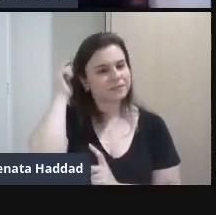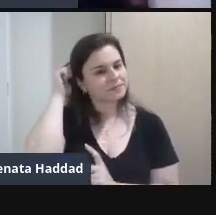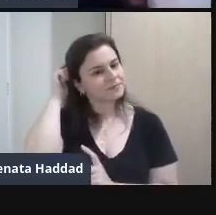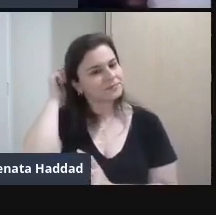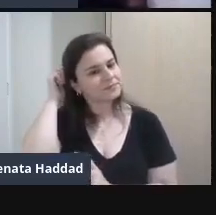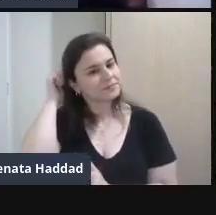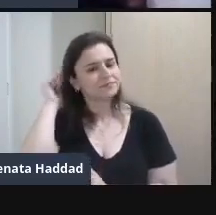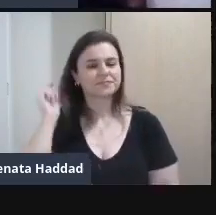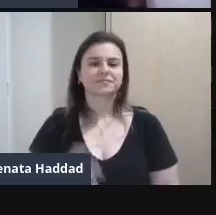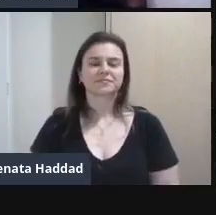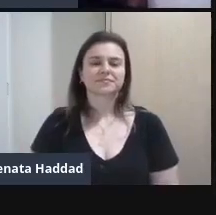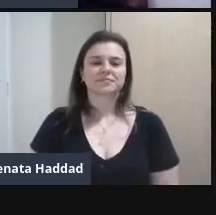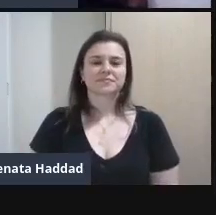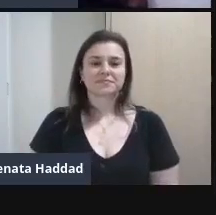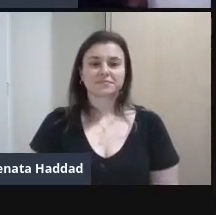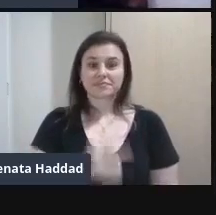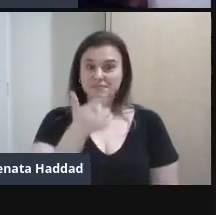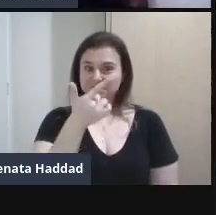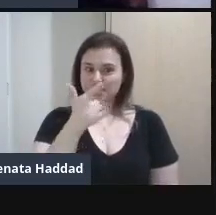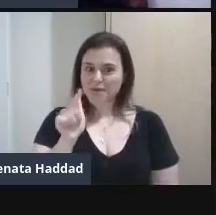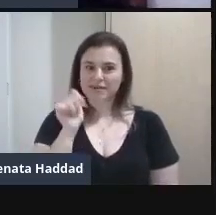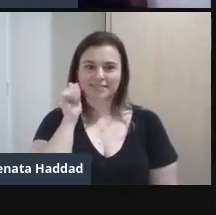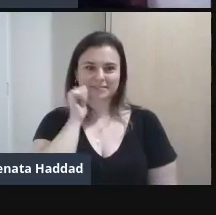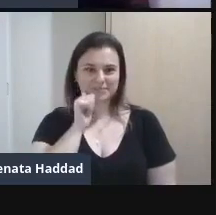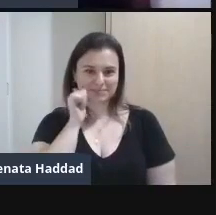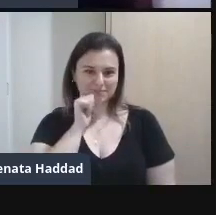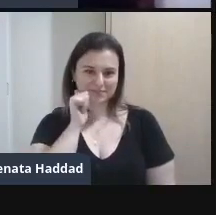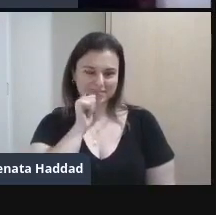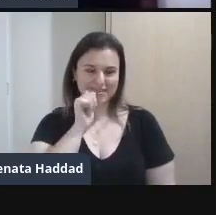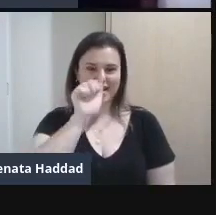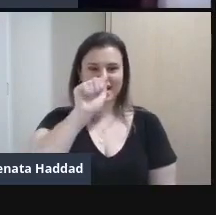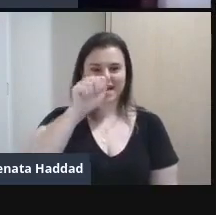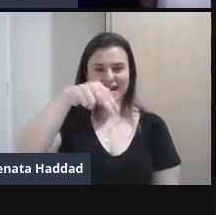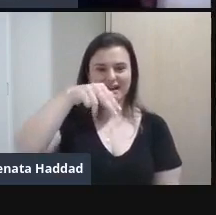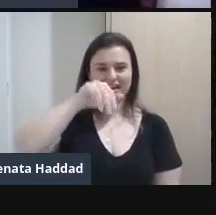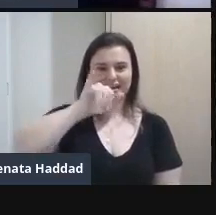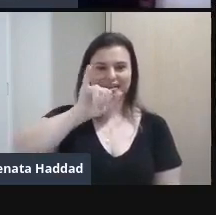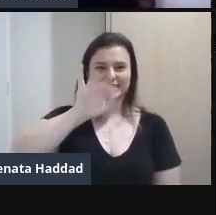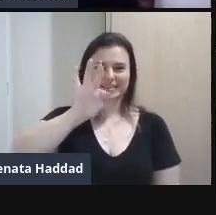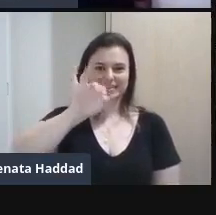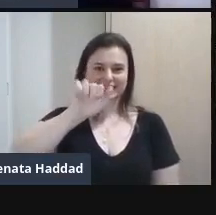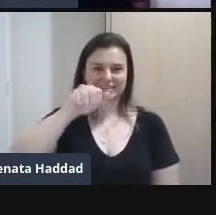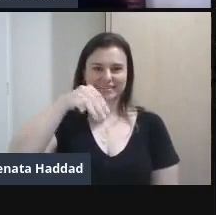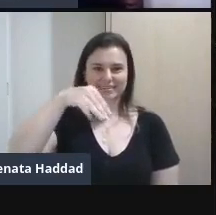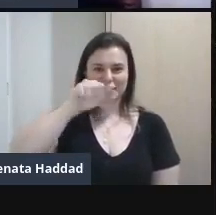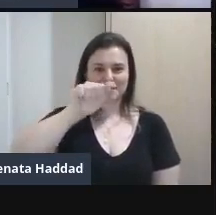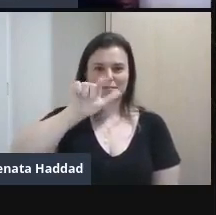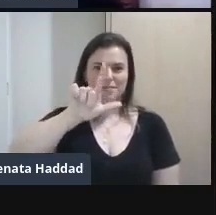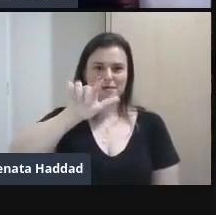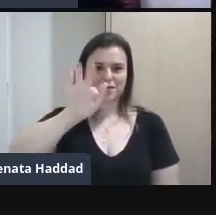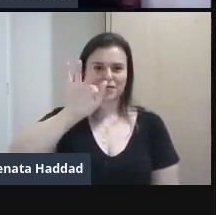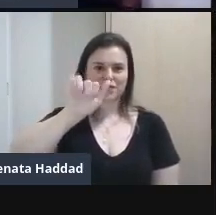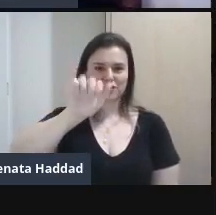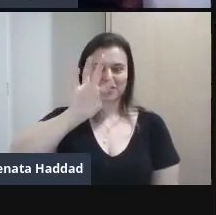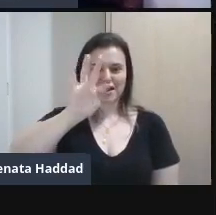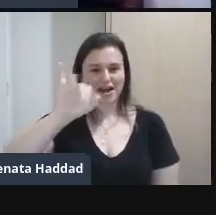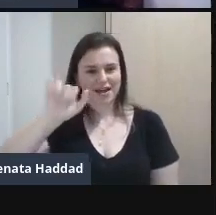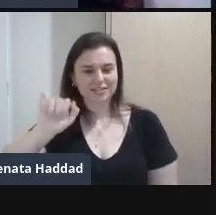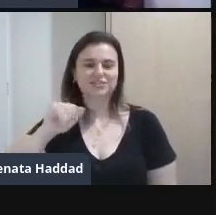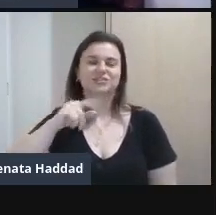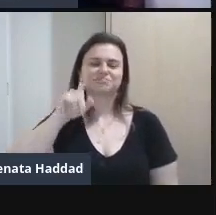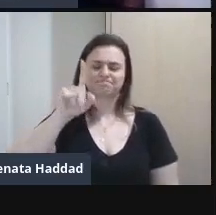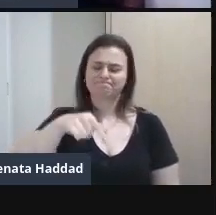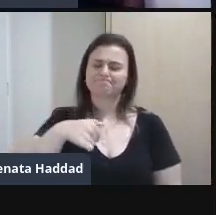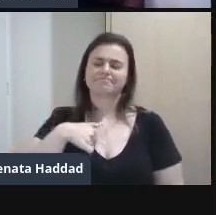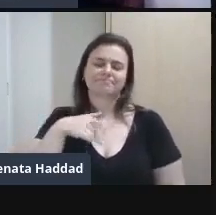Vamos lá Mais uma mulher Incrível Vindo aí Anitta Malfatti Anitta Malfatti Realmente é uma mulher Incrível